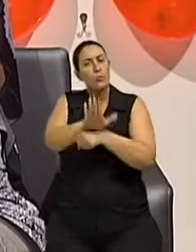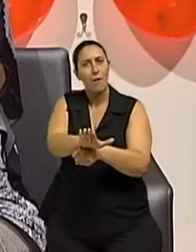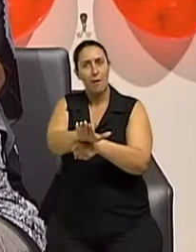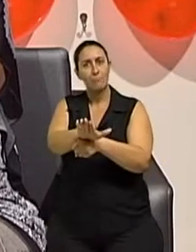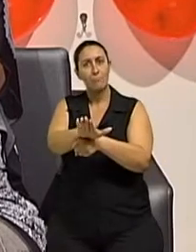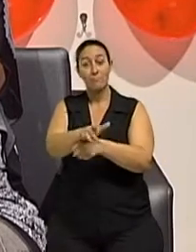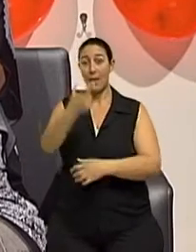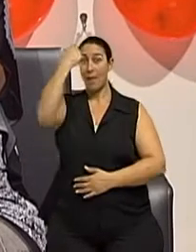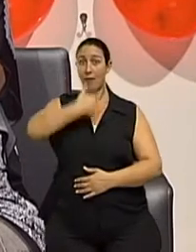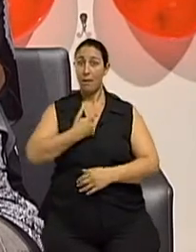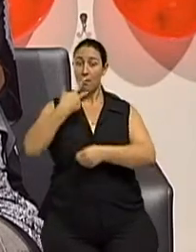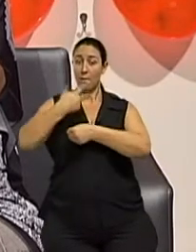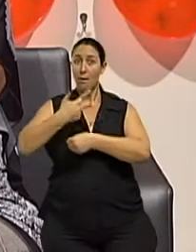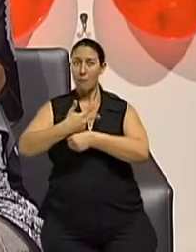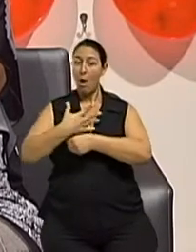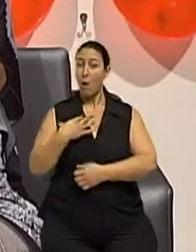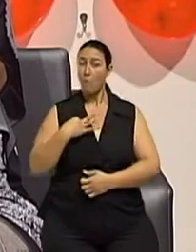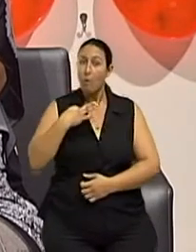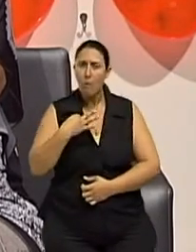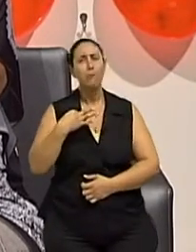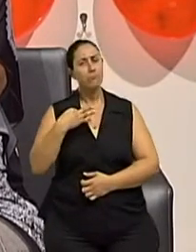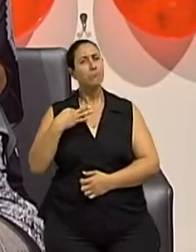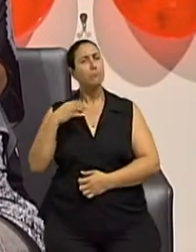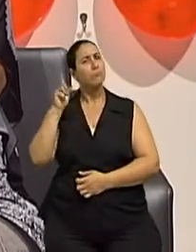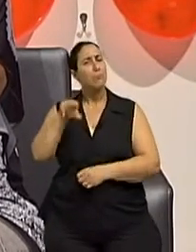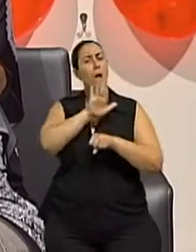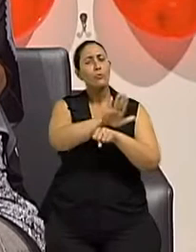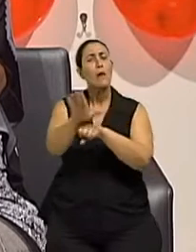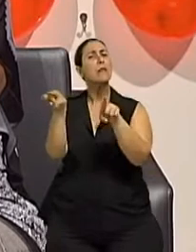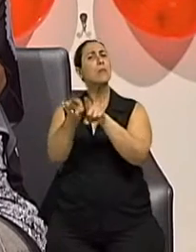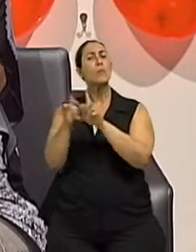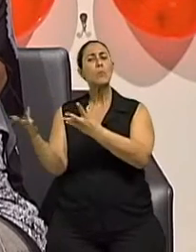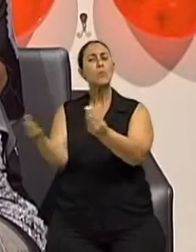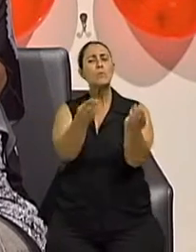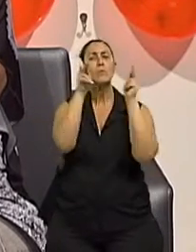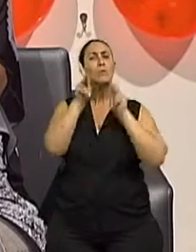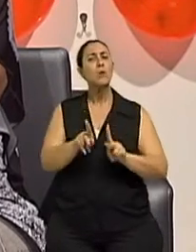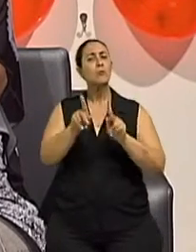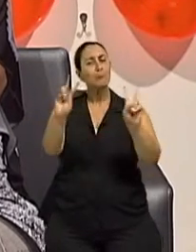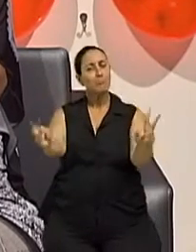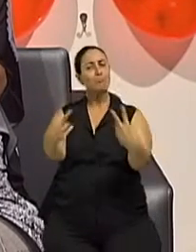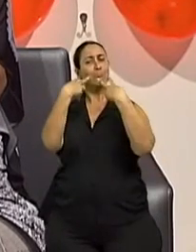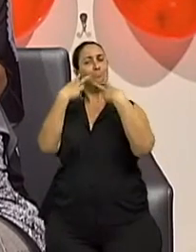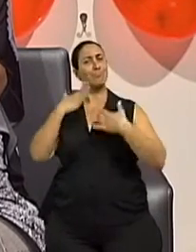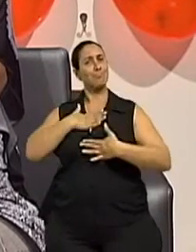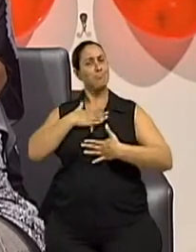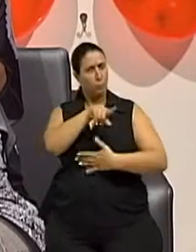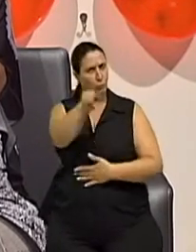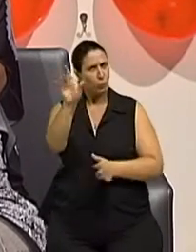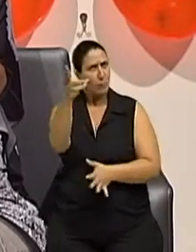idade é dividir o conhecimento no auxílio e também na formação de outras pessoas, sim. Você já pensou em ser voluntário?